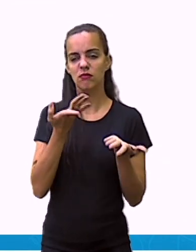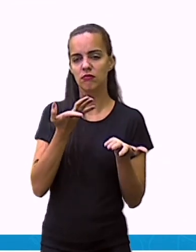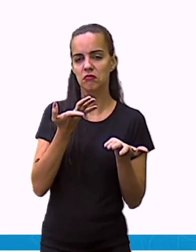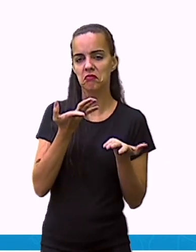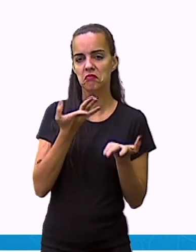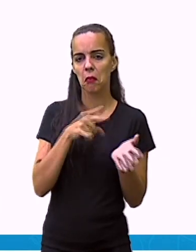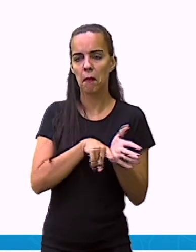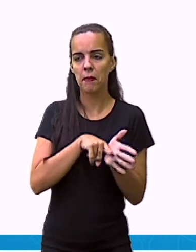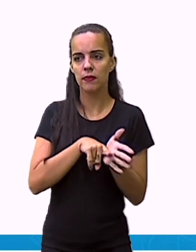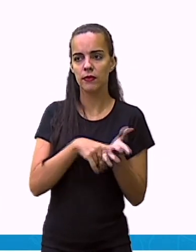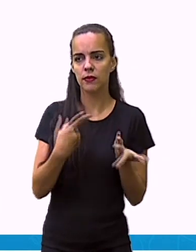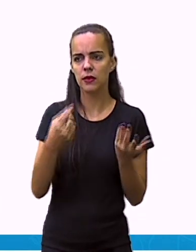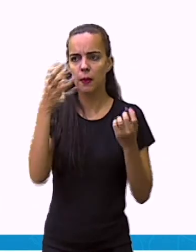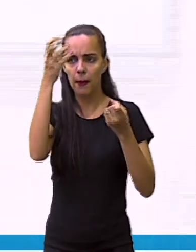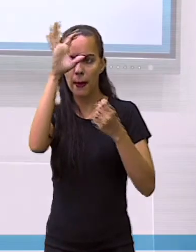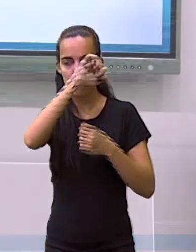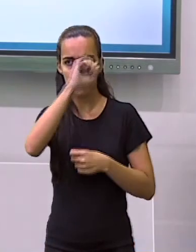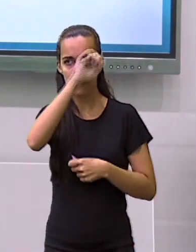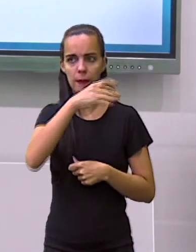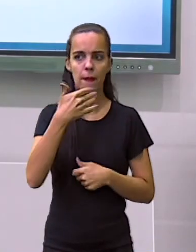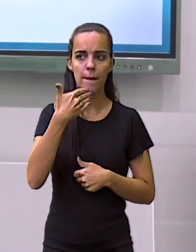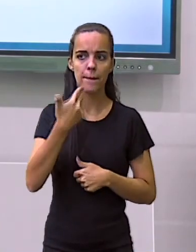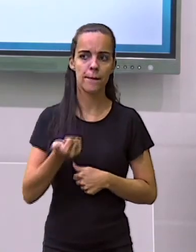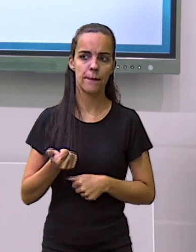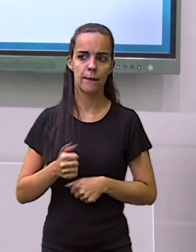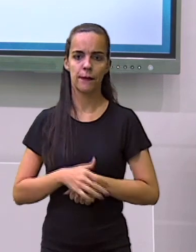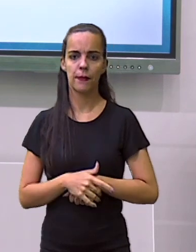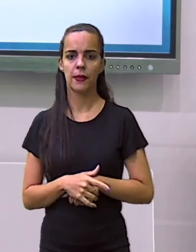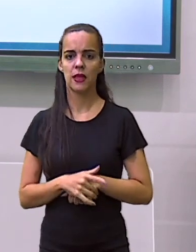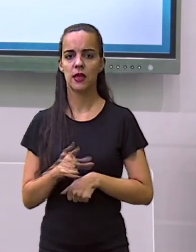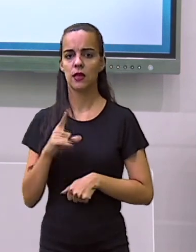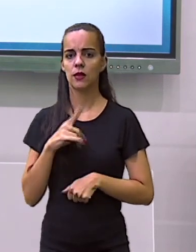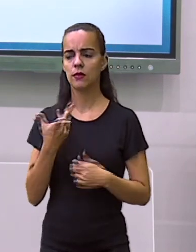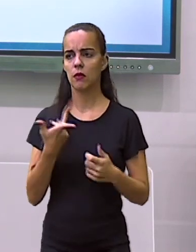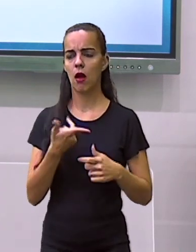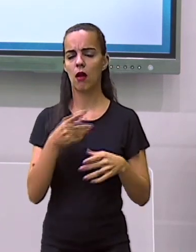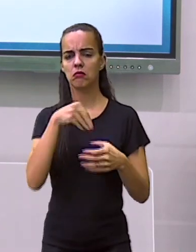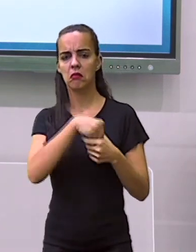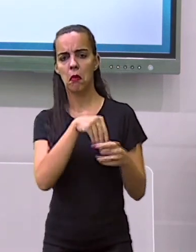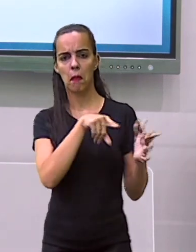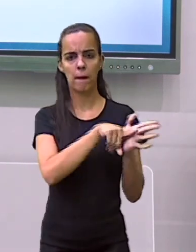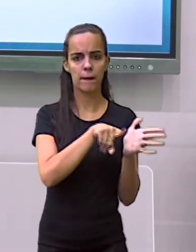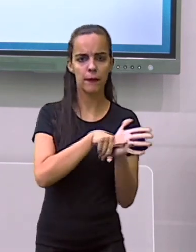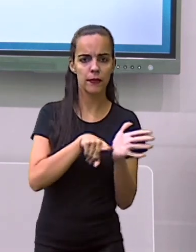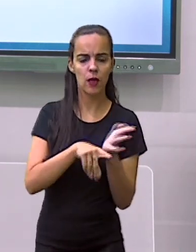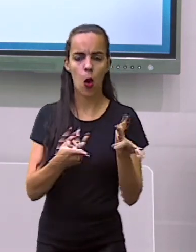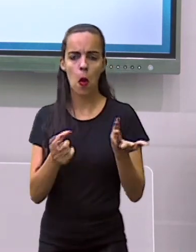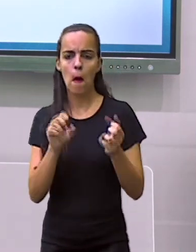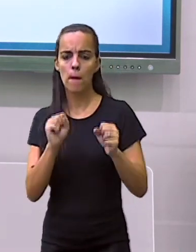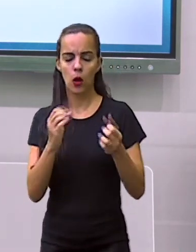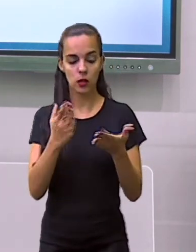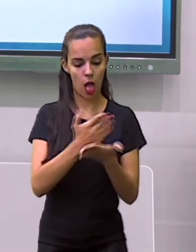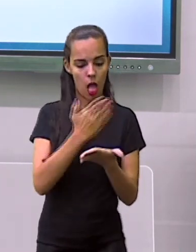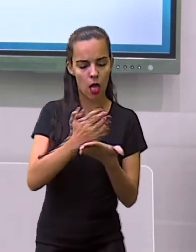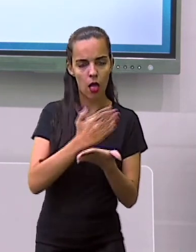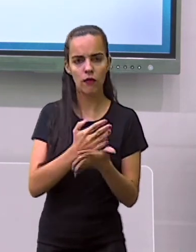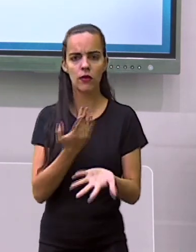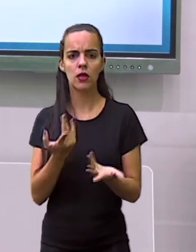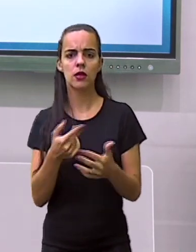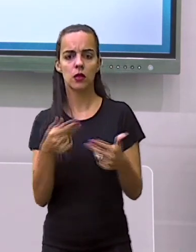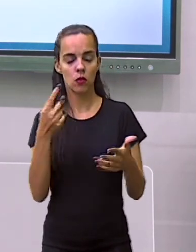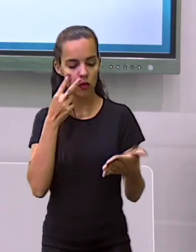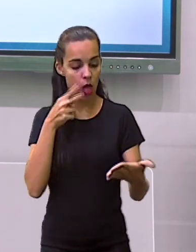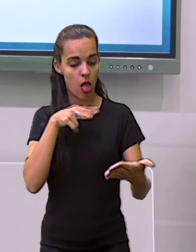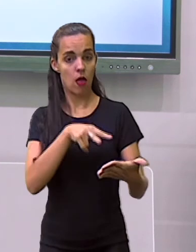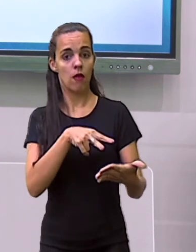pessoa, se ela estivesse vendo este gráfico nosso em um jornal, em uma revista ou em um cartaz,